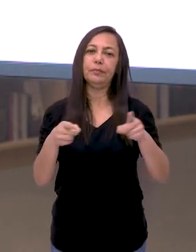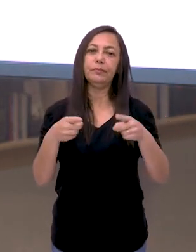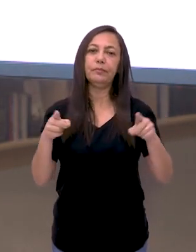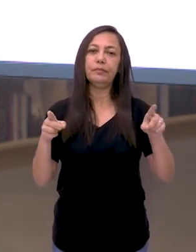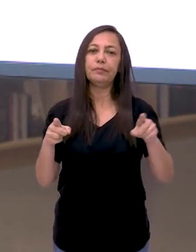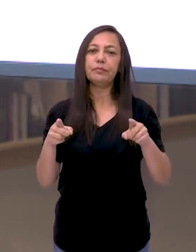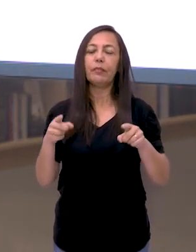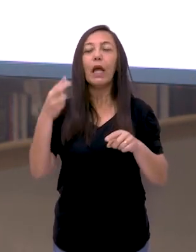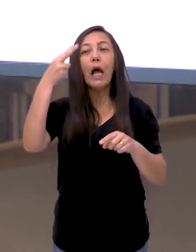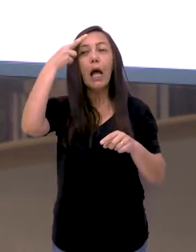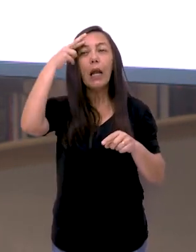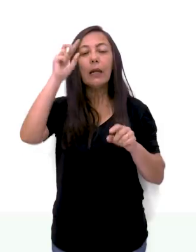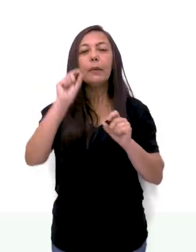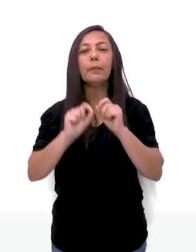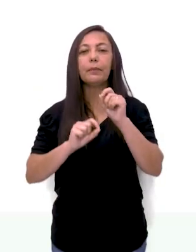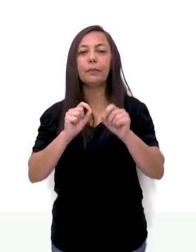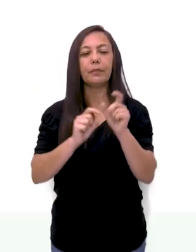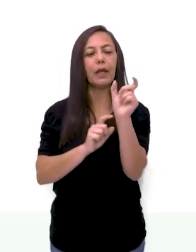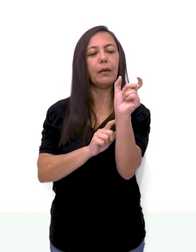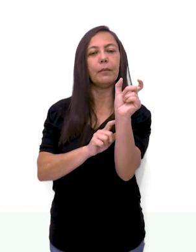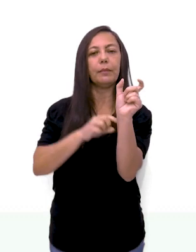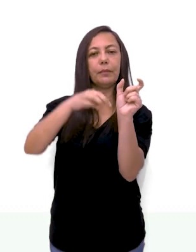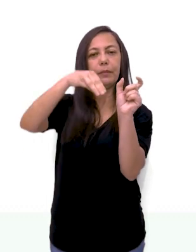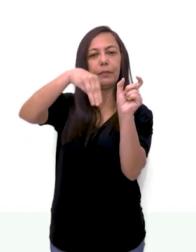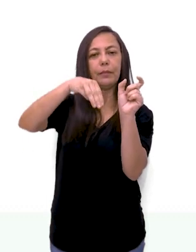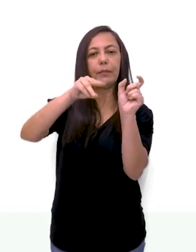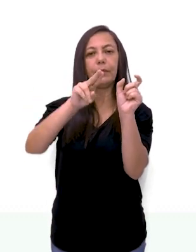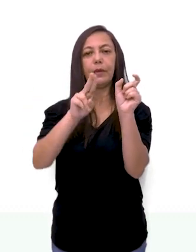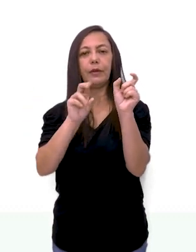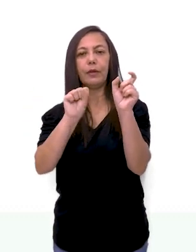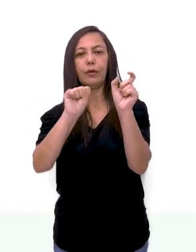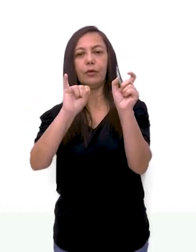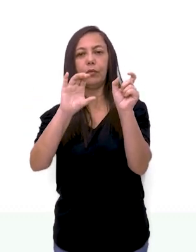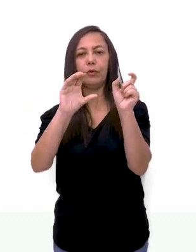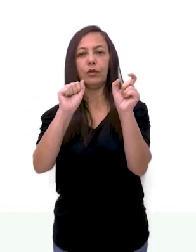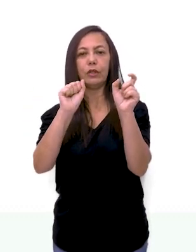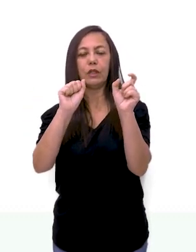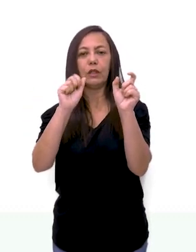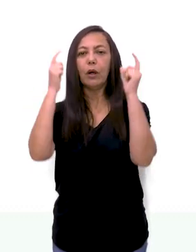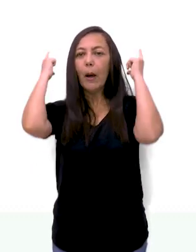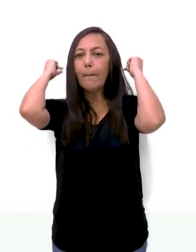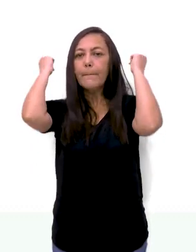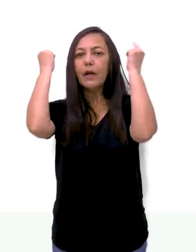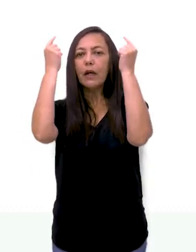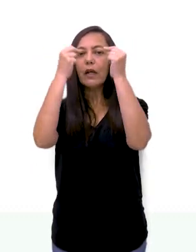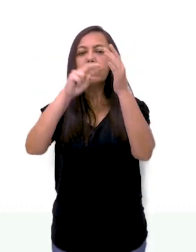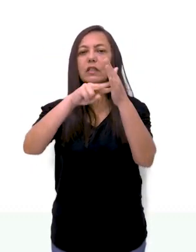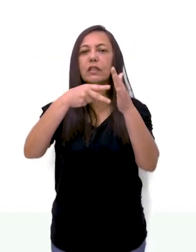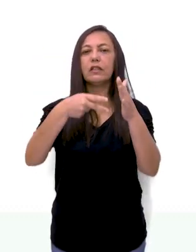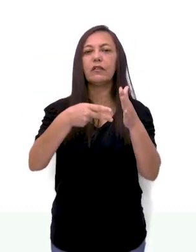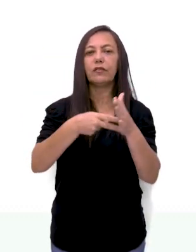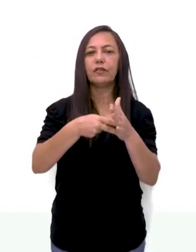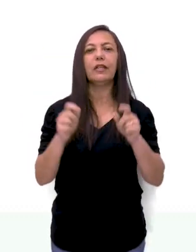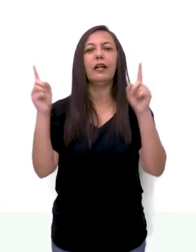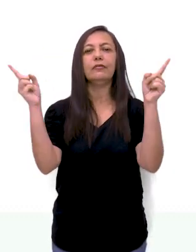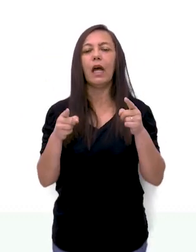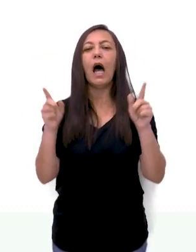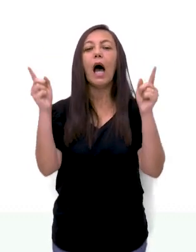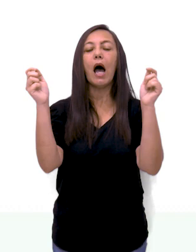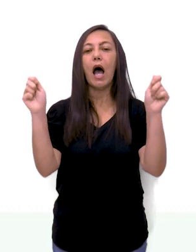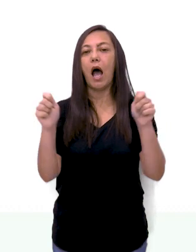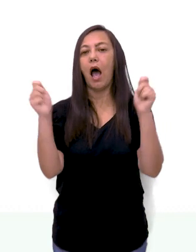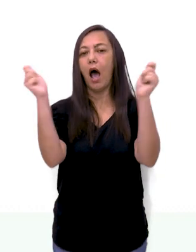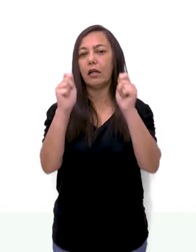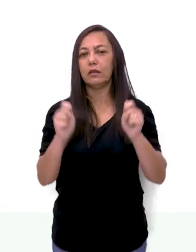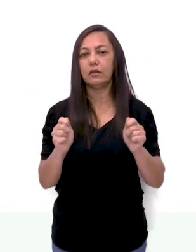Só para lembrar, a palavra música, ela vem do grego musiquê, que quer dizer arte das musas